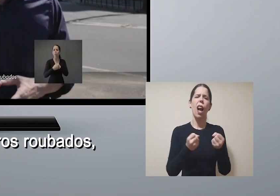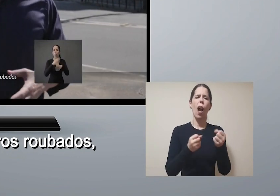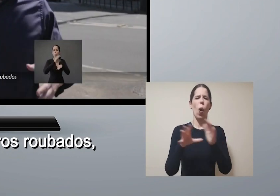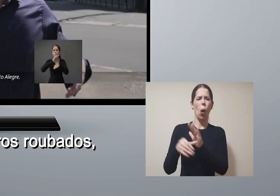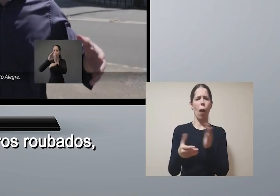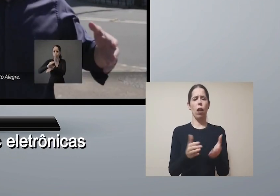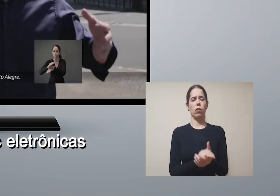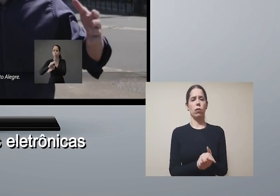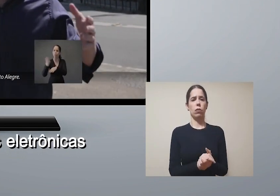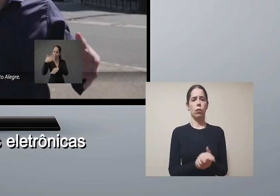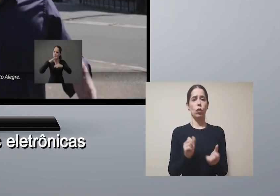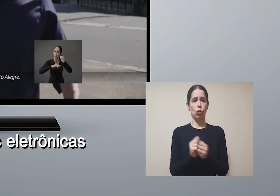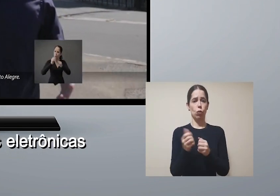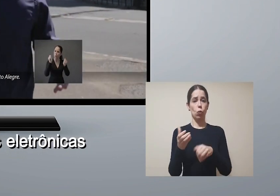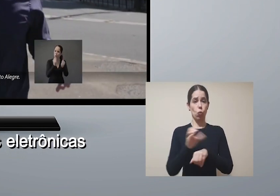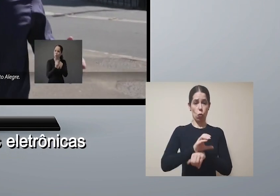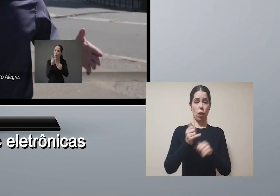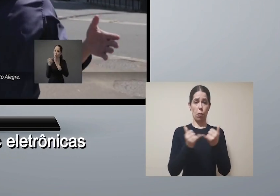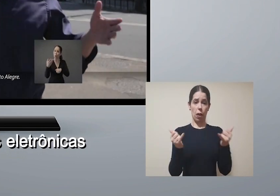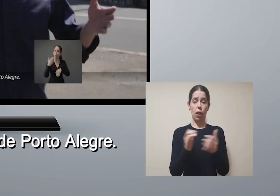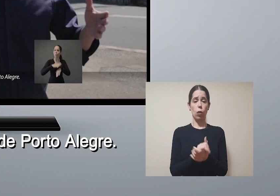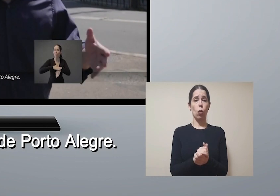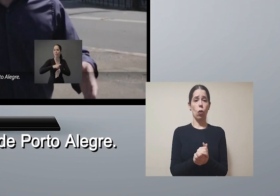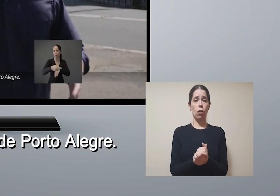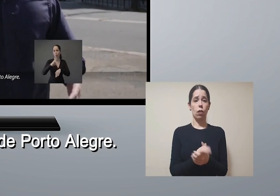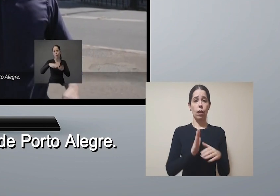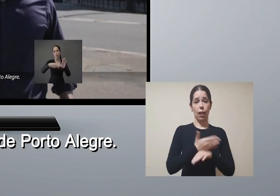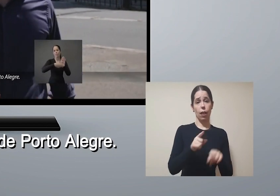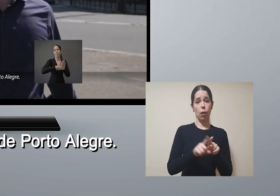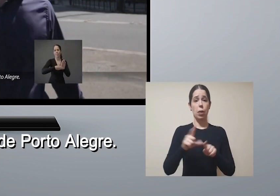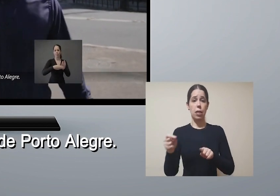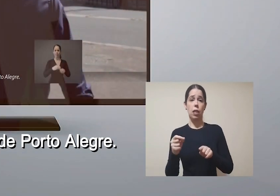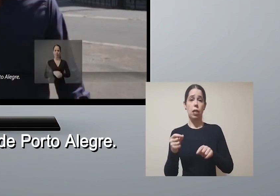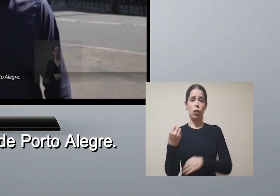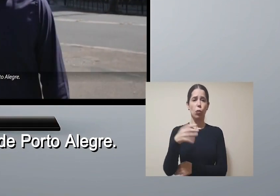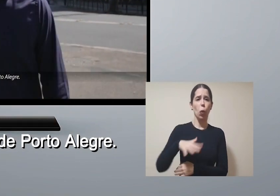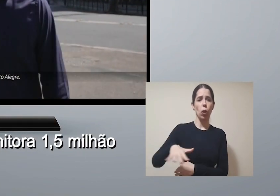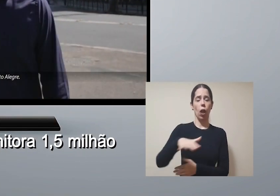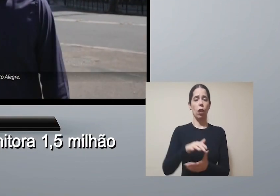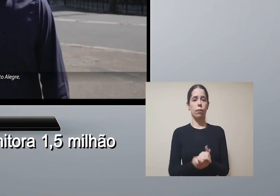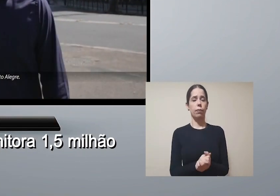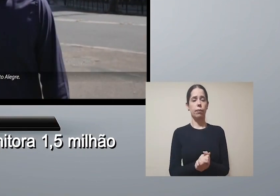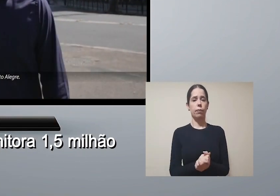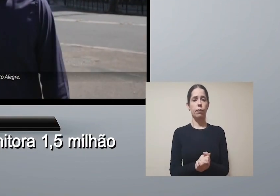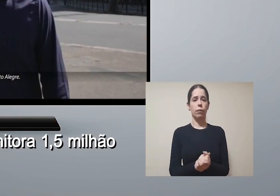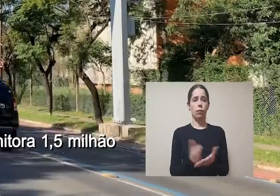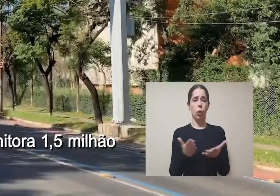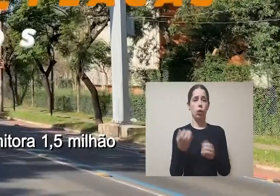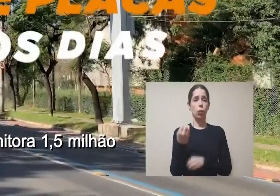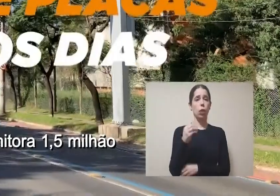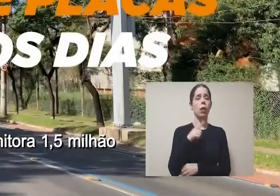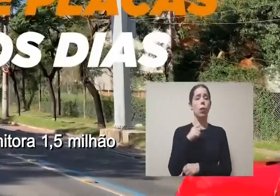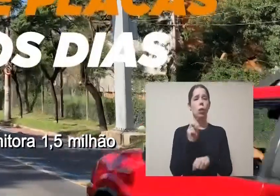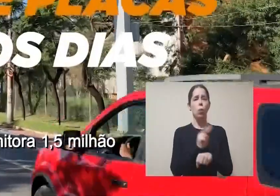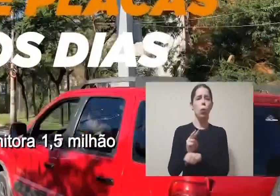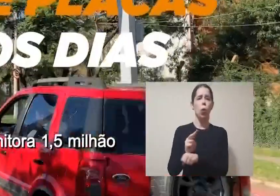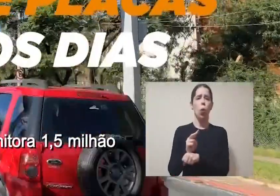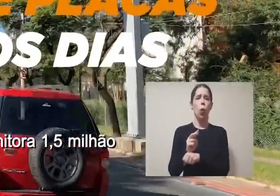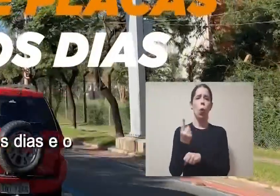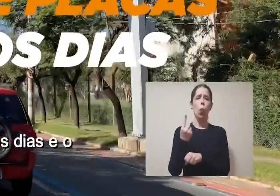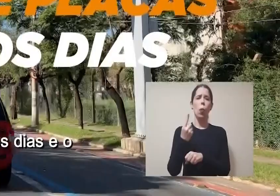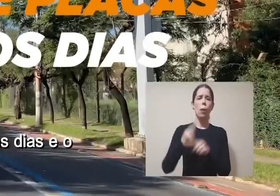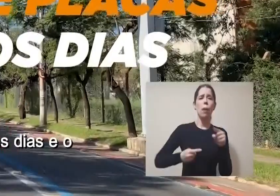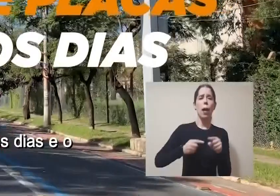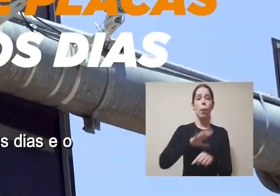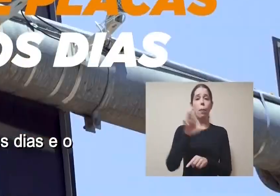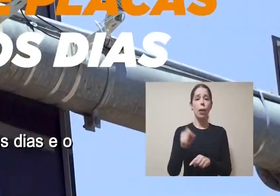carros roubados, junto com câmeras eletrônicas nas entradas e saídas de Porto Alegre. Hoje, Porto Alegre monitora um milhão